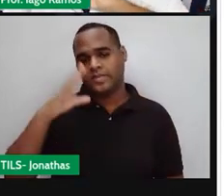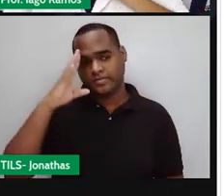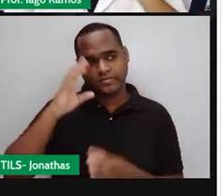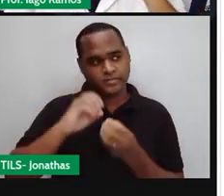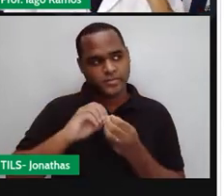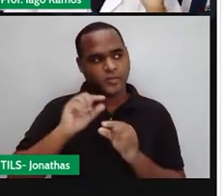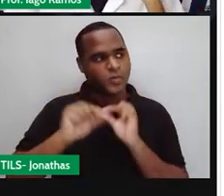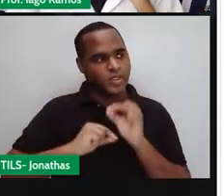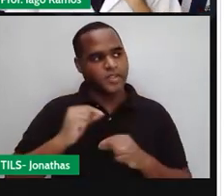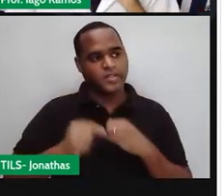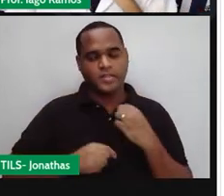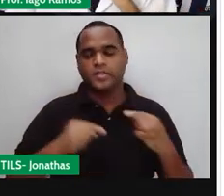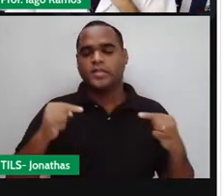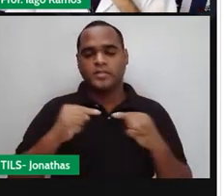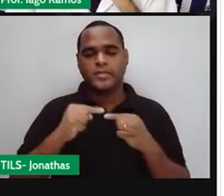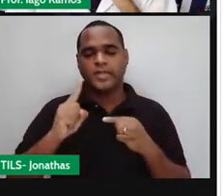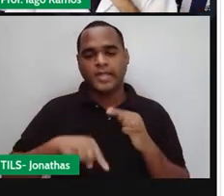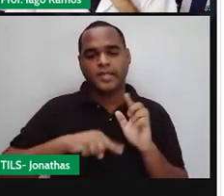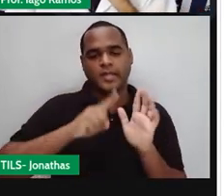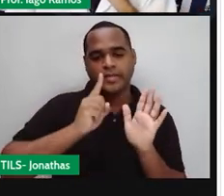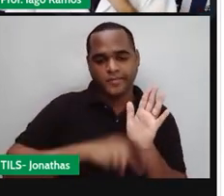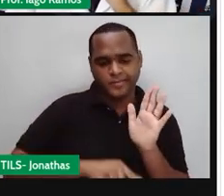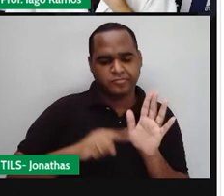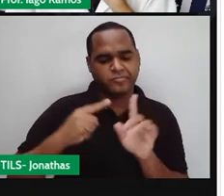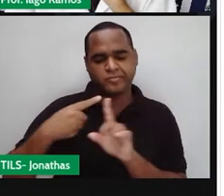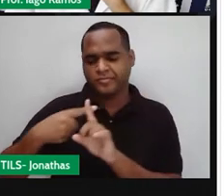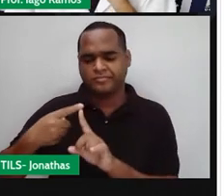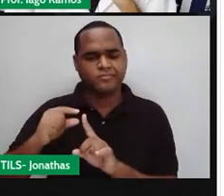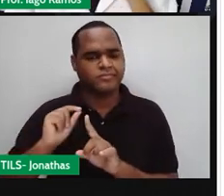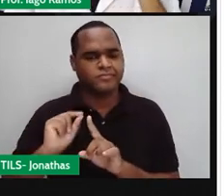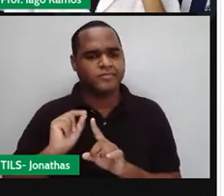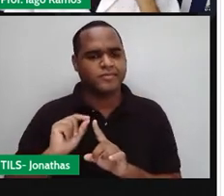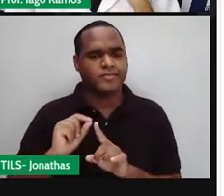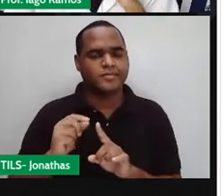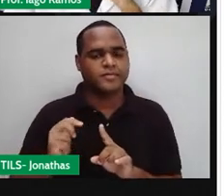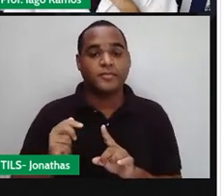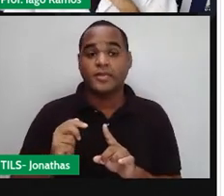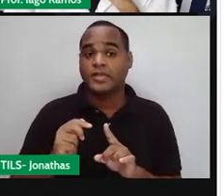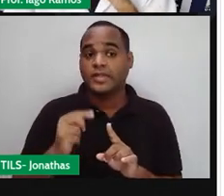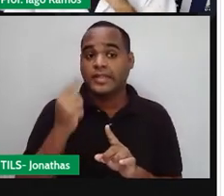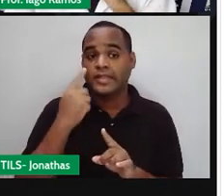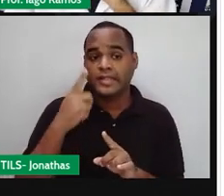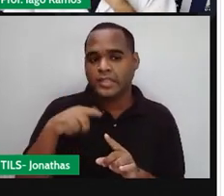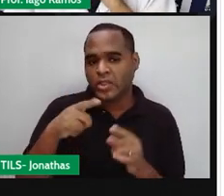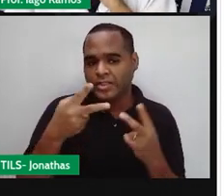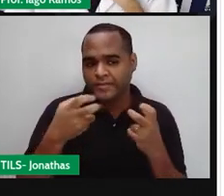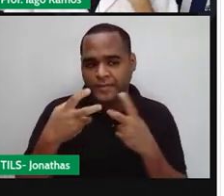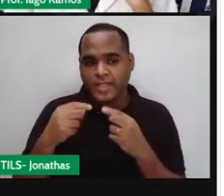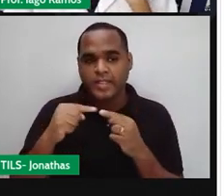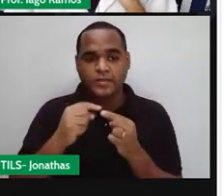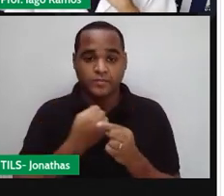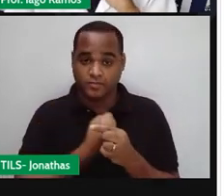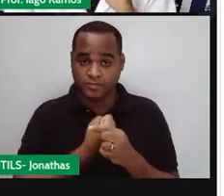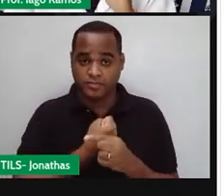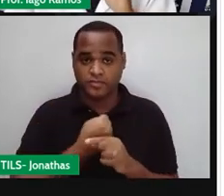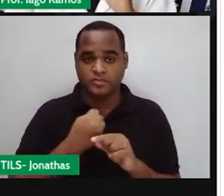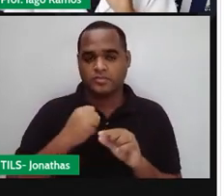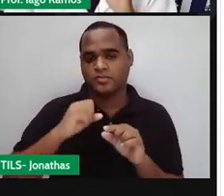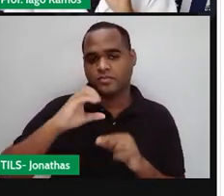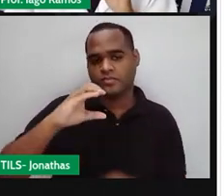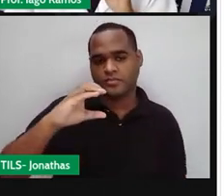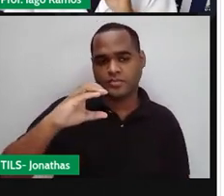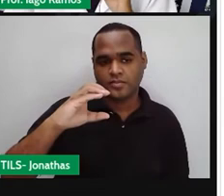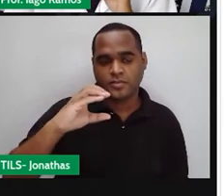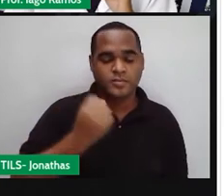está dando positivo e por que que o outro está dando negativo. Tá? Tá. Vamos fazer ali agora o item C. Menos quatro,